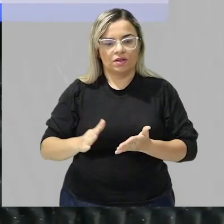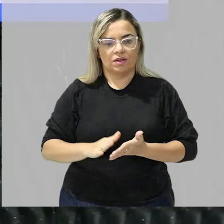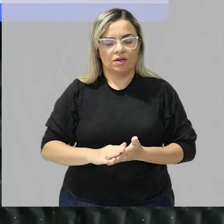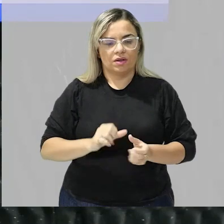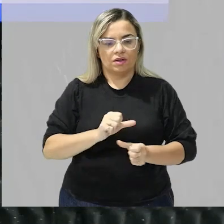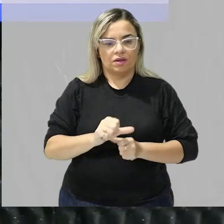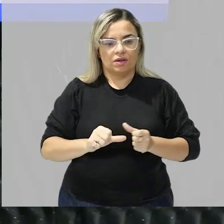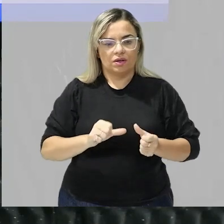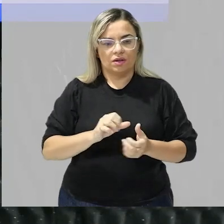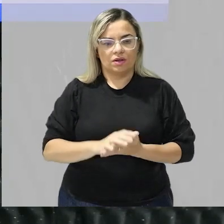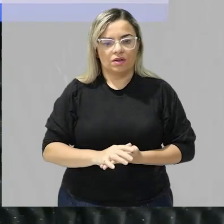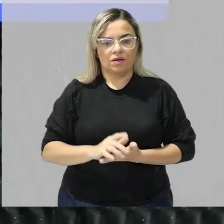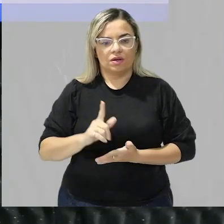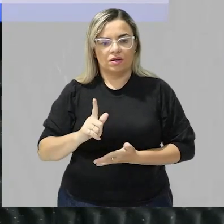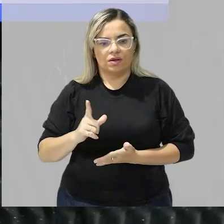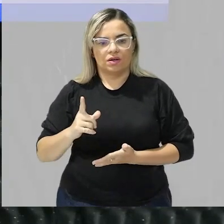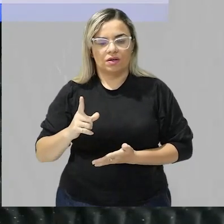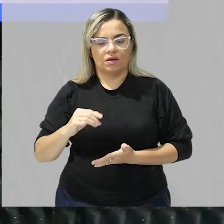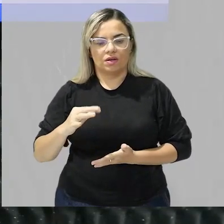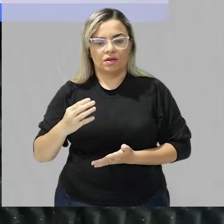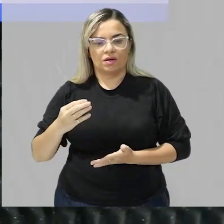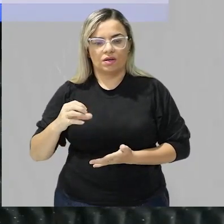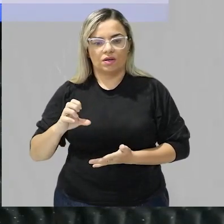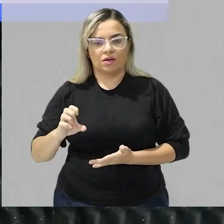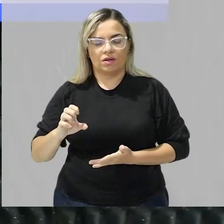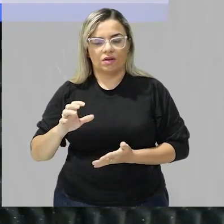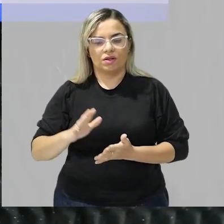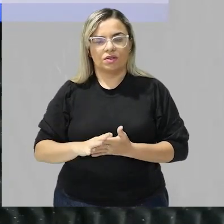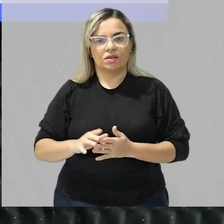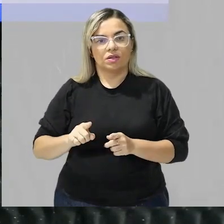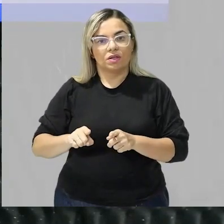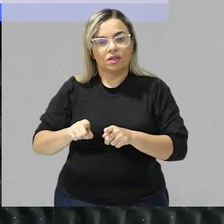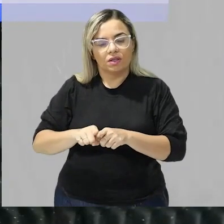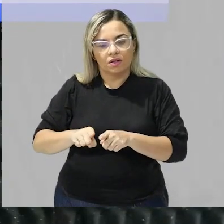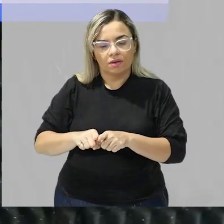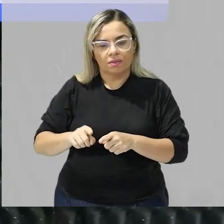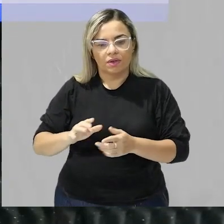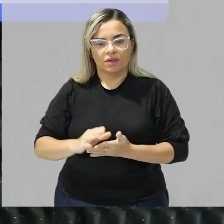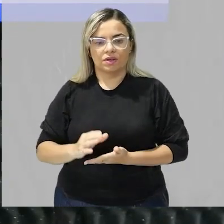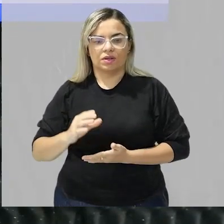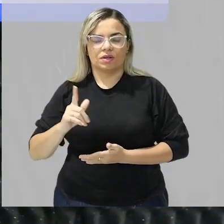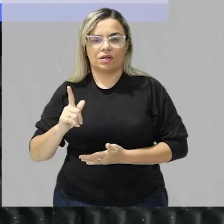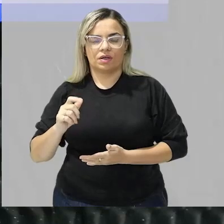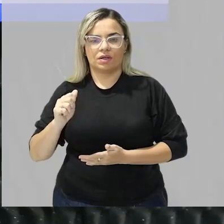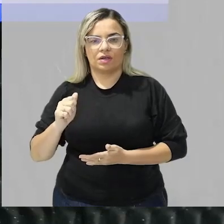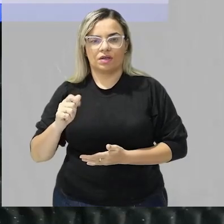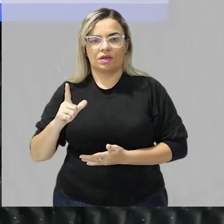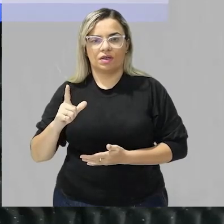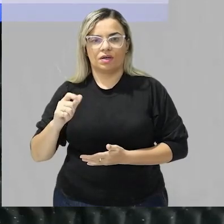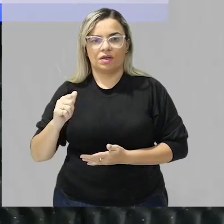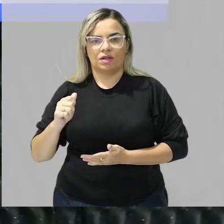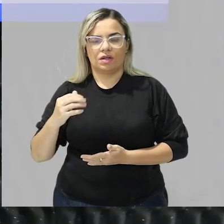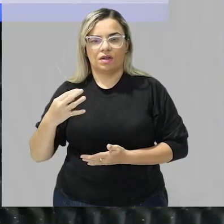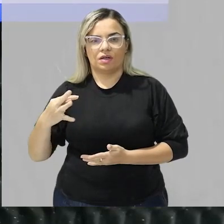glicose e galactose tá pessoal? tem um errozinho aqui que é frutose mas na verdade é galactose tá?